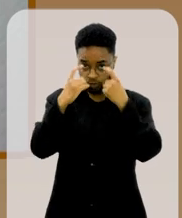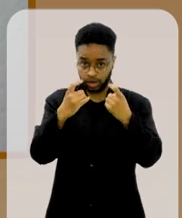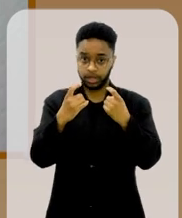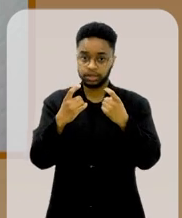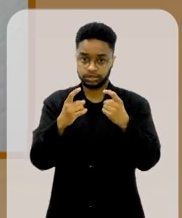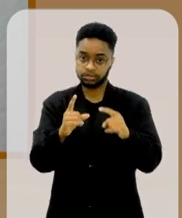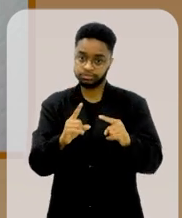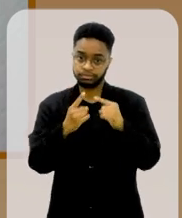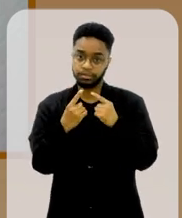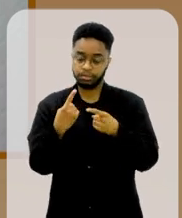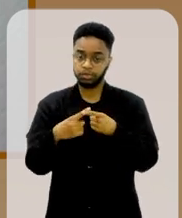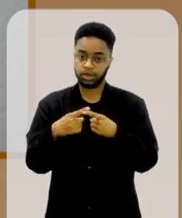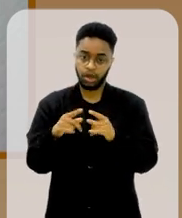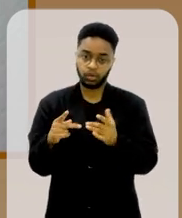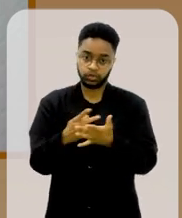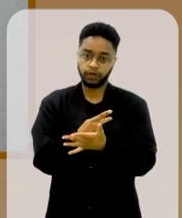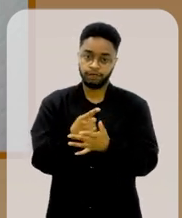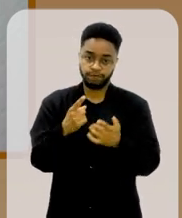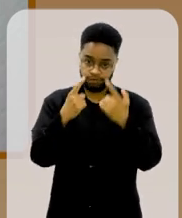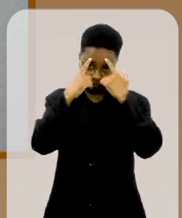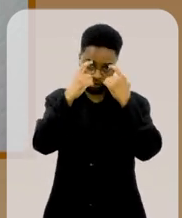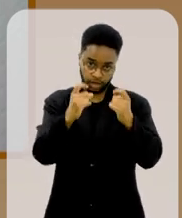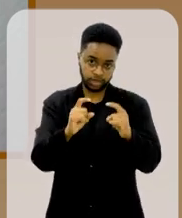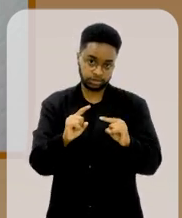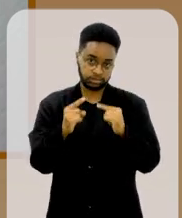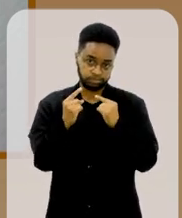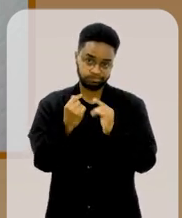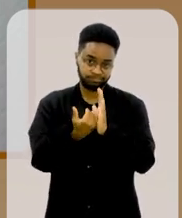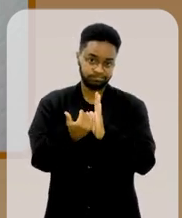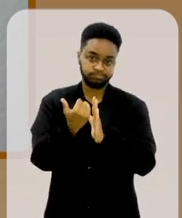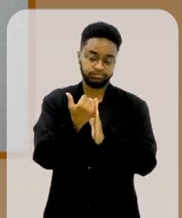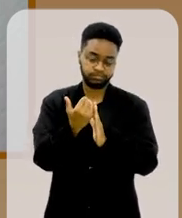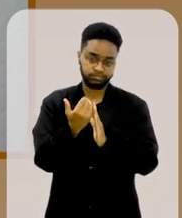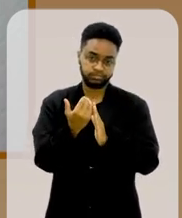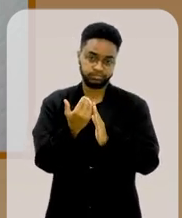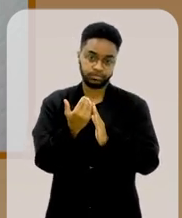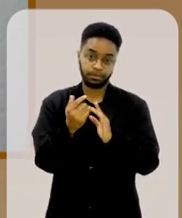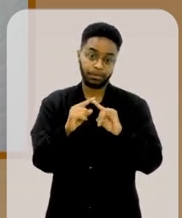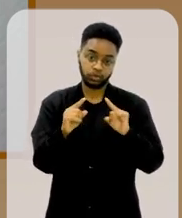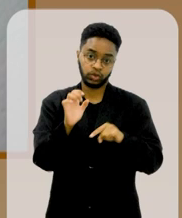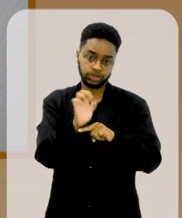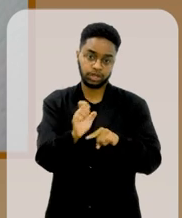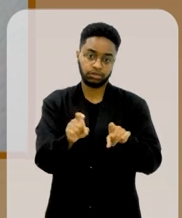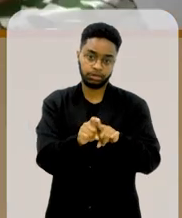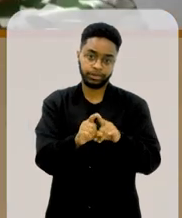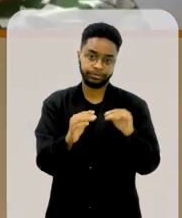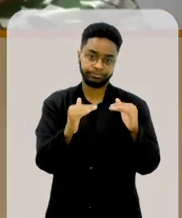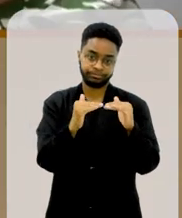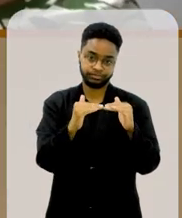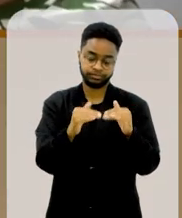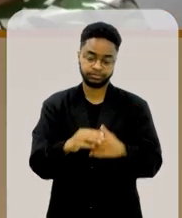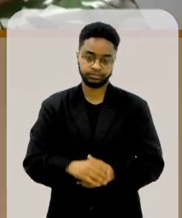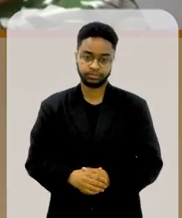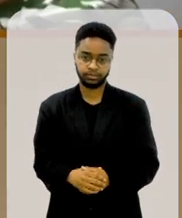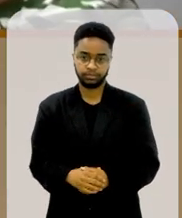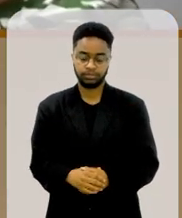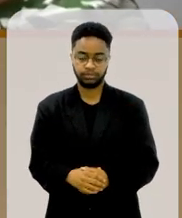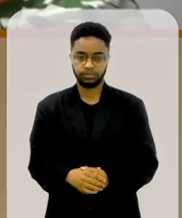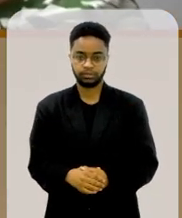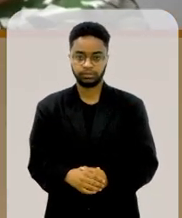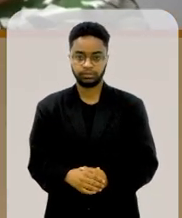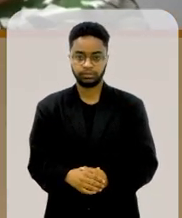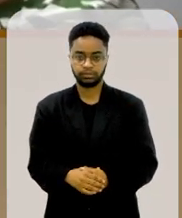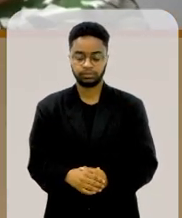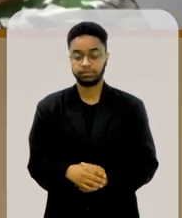violência. Eu estava sendo vítima de uma brutal violência. pelo Estado. E a